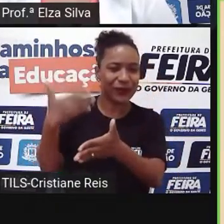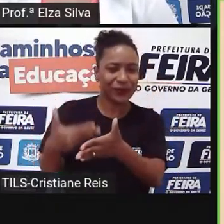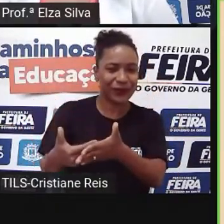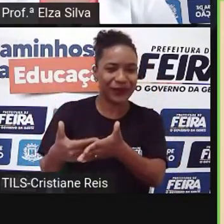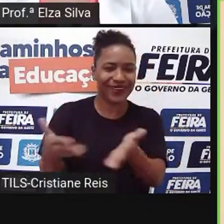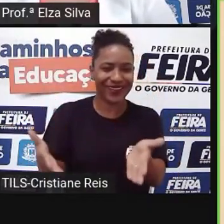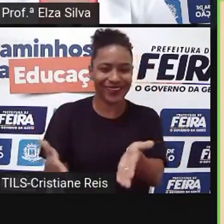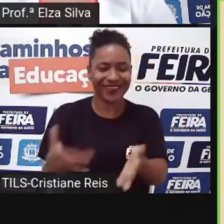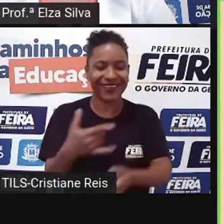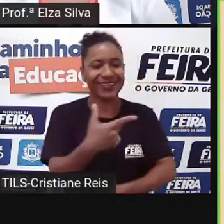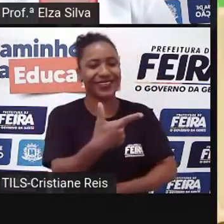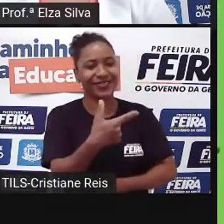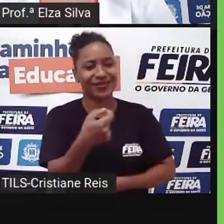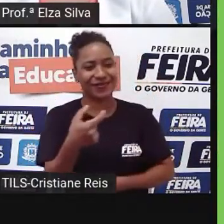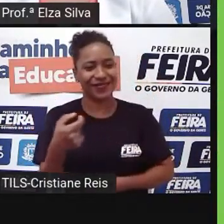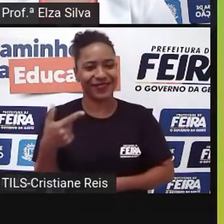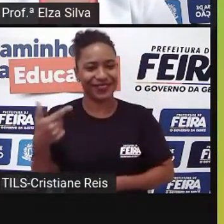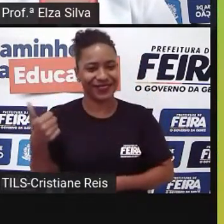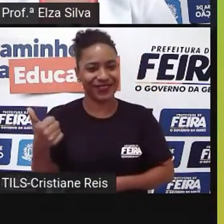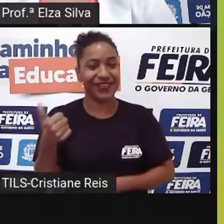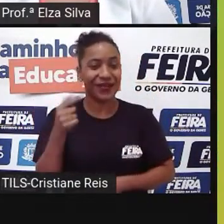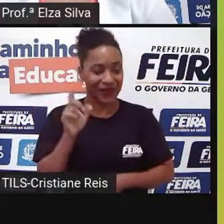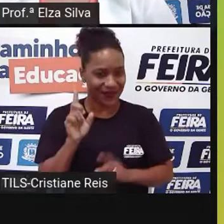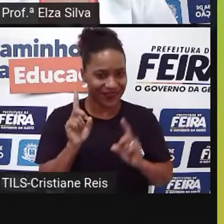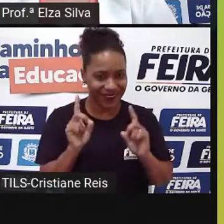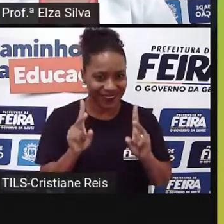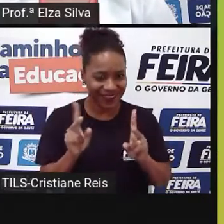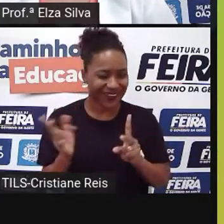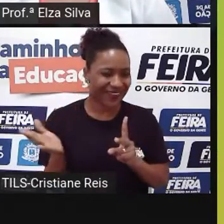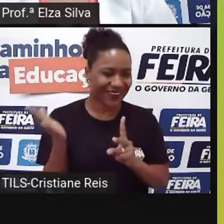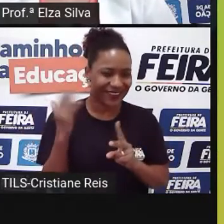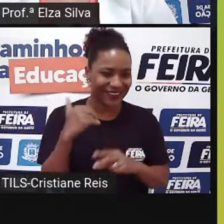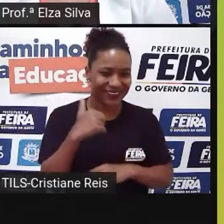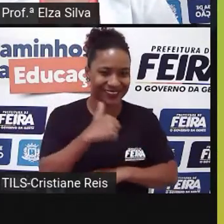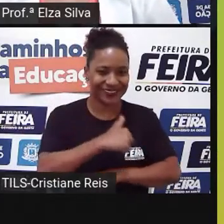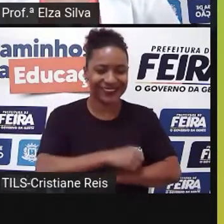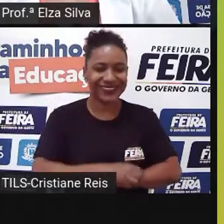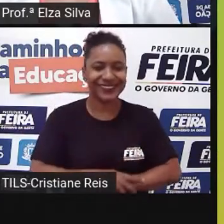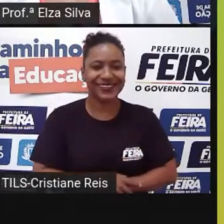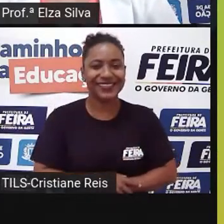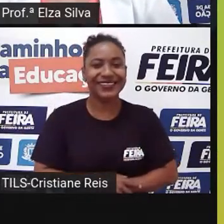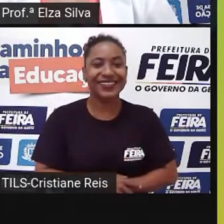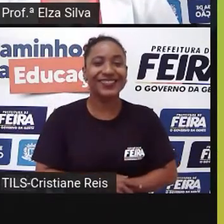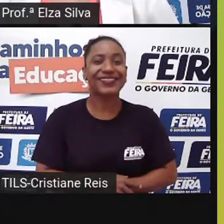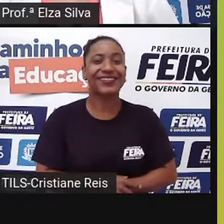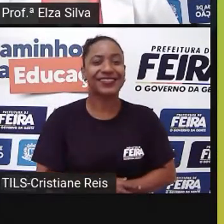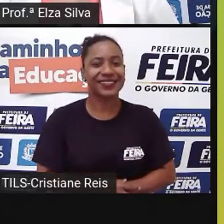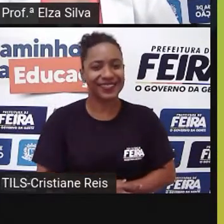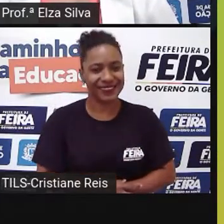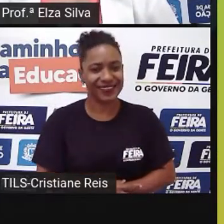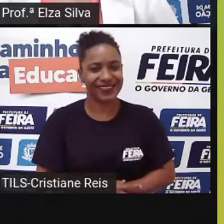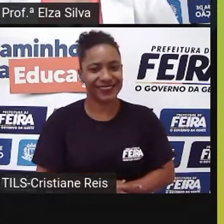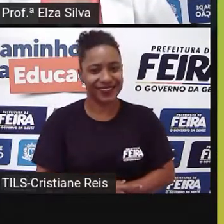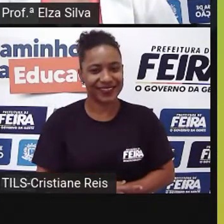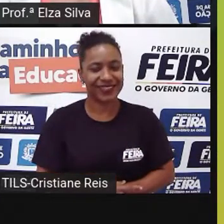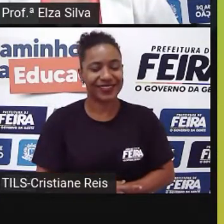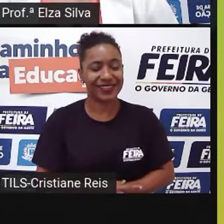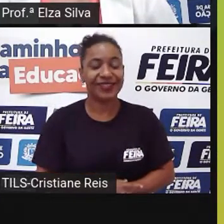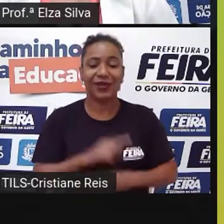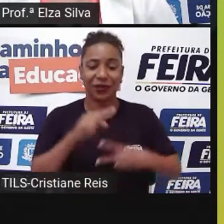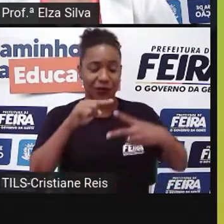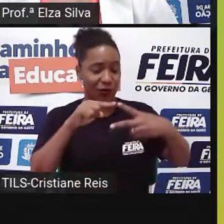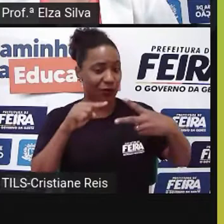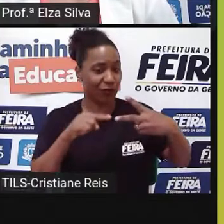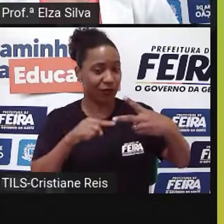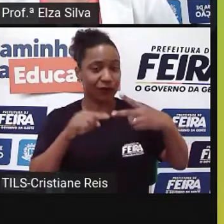2021. Ok? Let's go. Vamos lá? What are you going to learn today? O é que nós vamos aprender